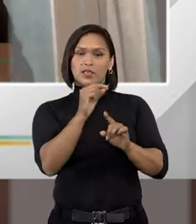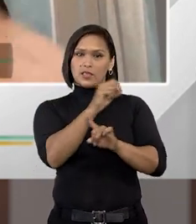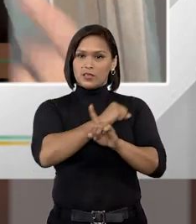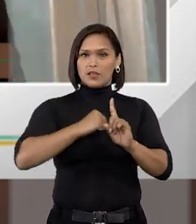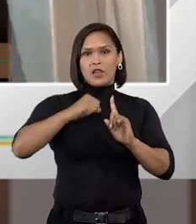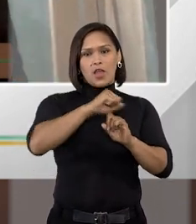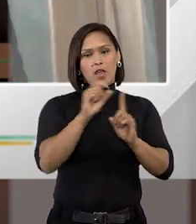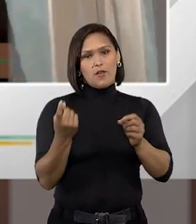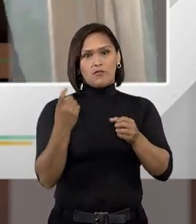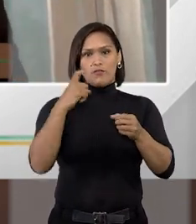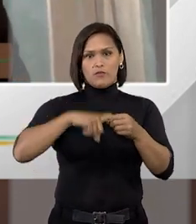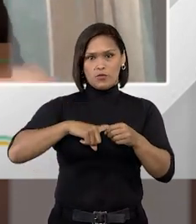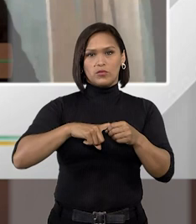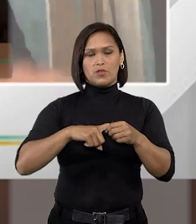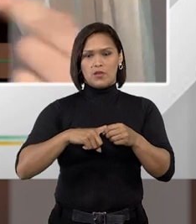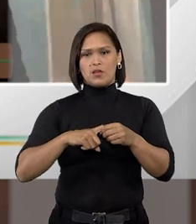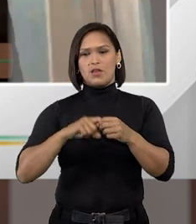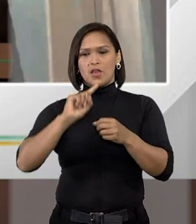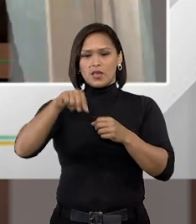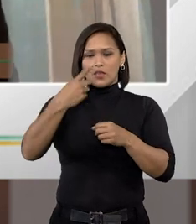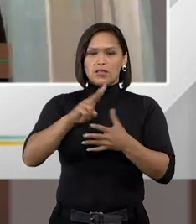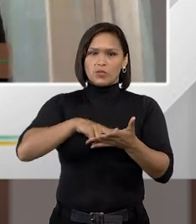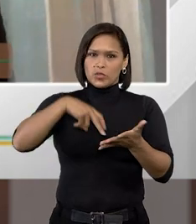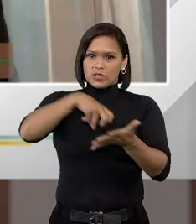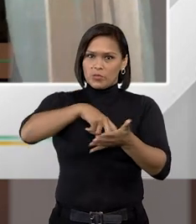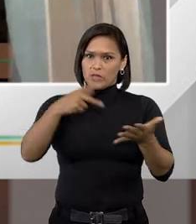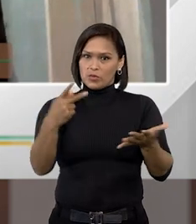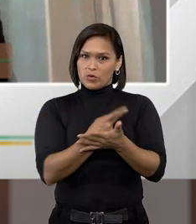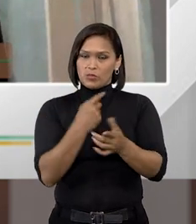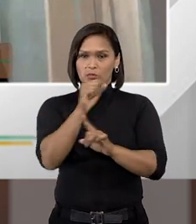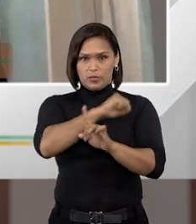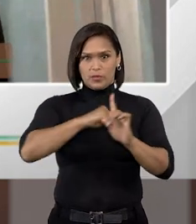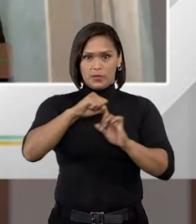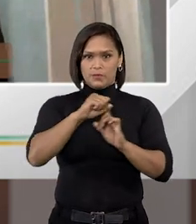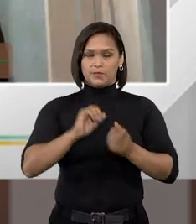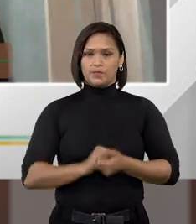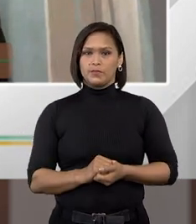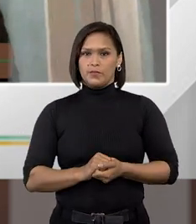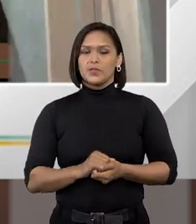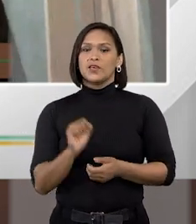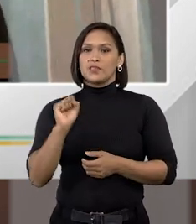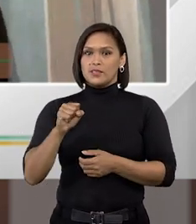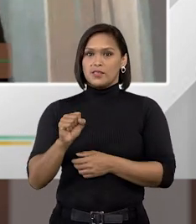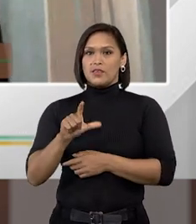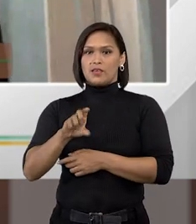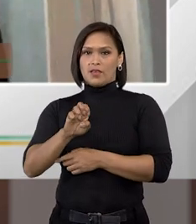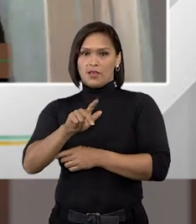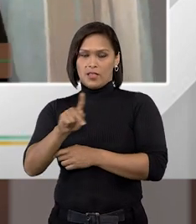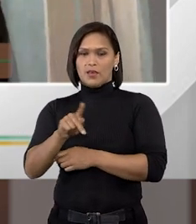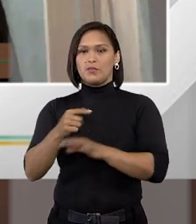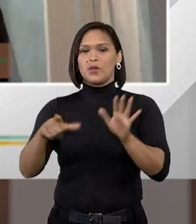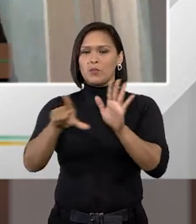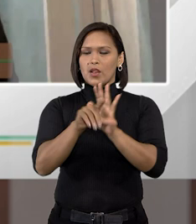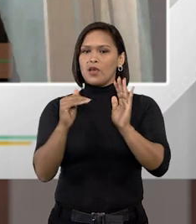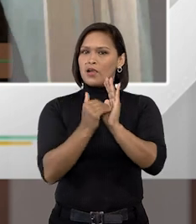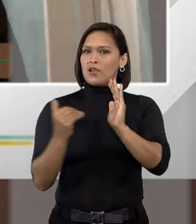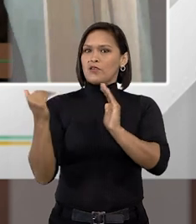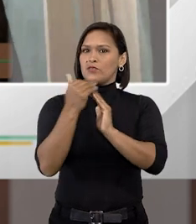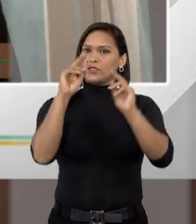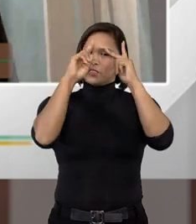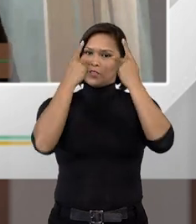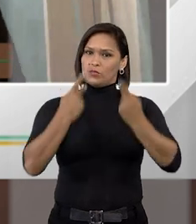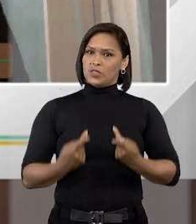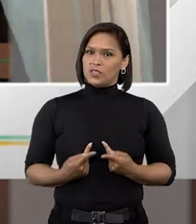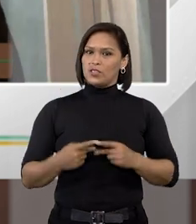ressocializando, que vai vir a se ressocializar e voltar ao bojo da sociedade. Sim, a LEP é uma lei muito avançada em termos